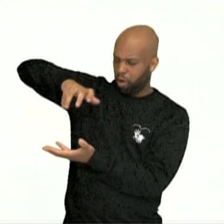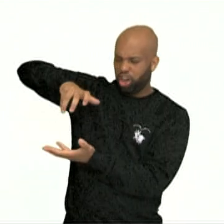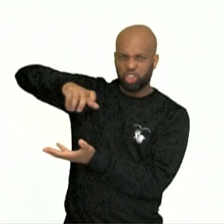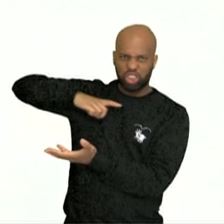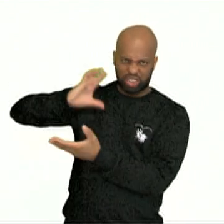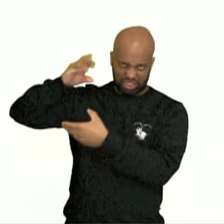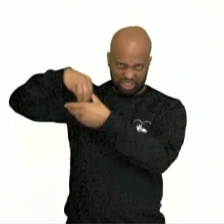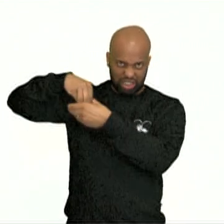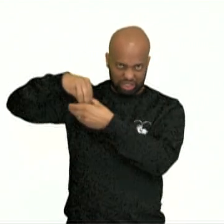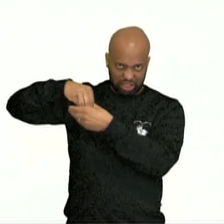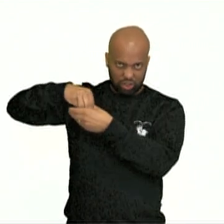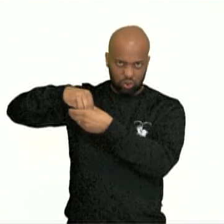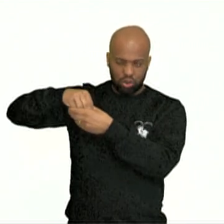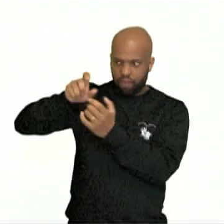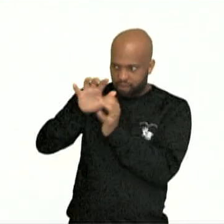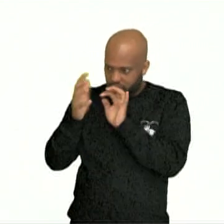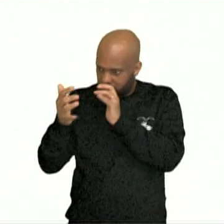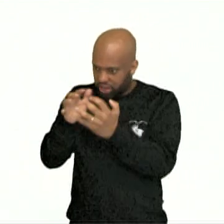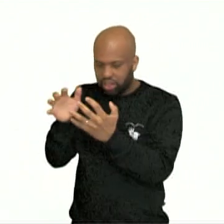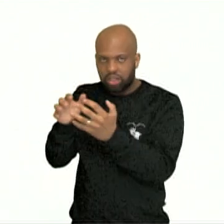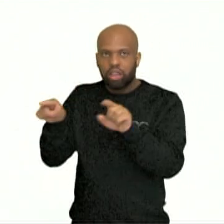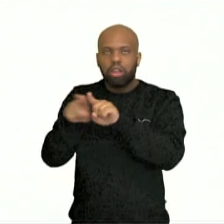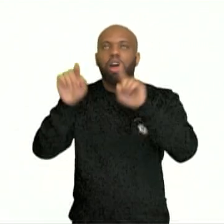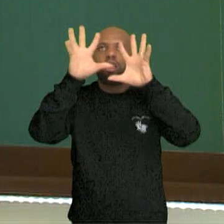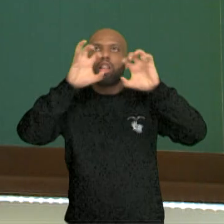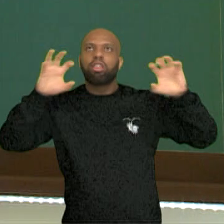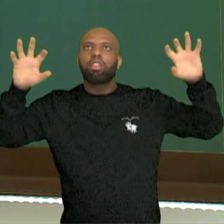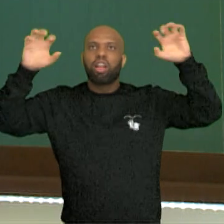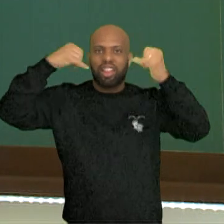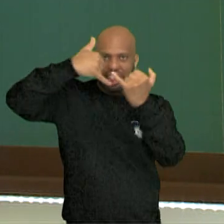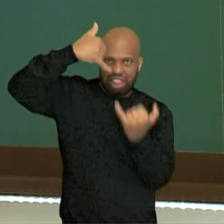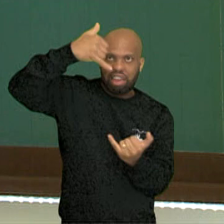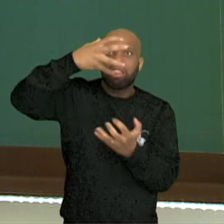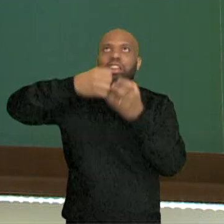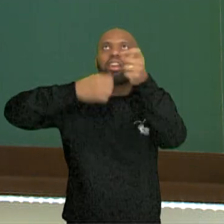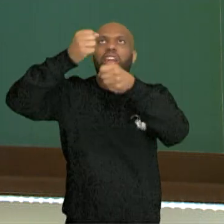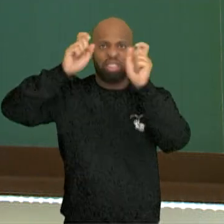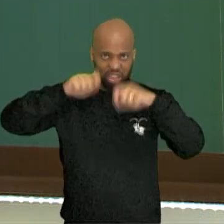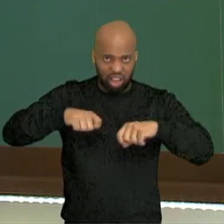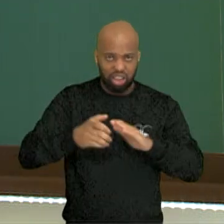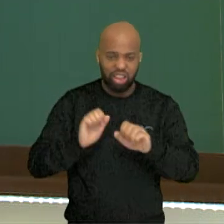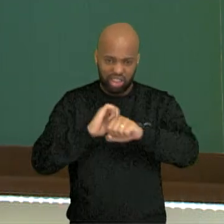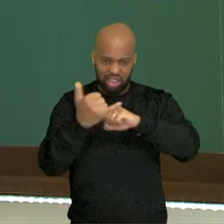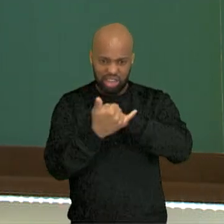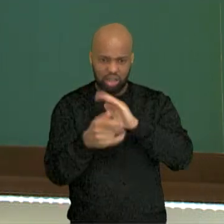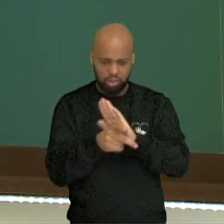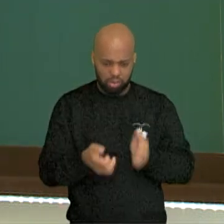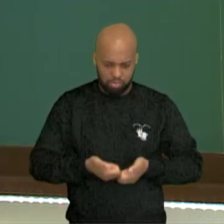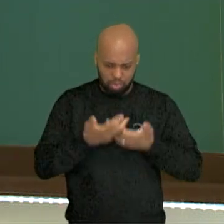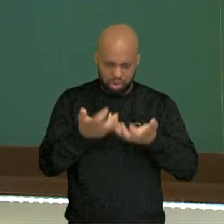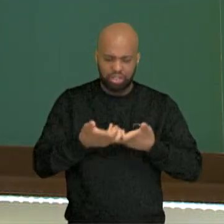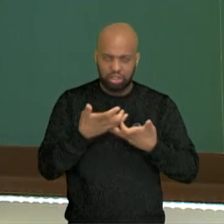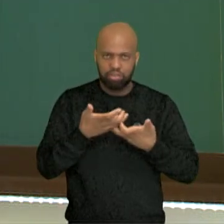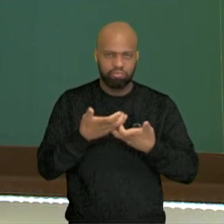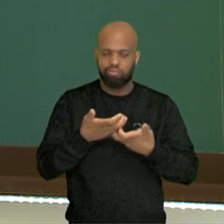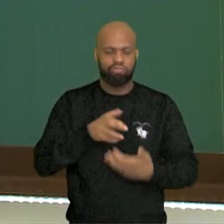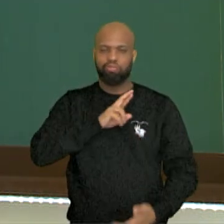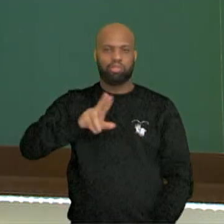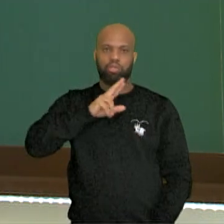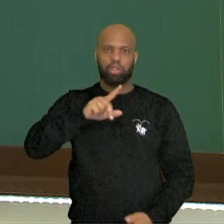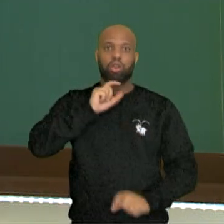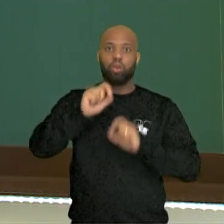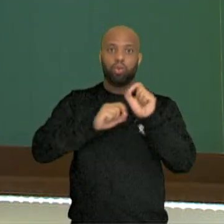há, né? Escalar nuvens a redias. Não conseguimos escalar nuvens. E ilhas de poesia é outra coisa também que a linguagem